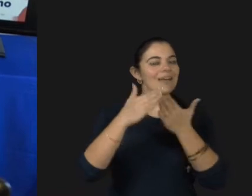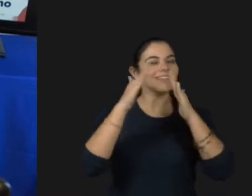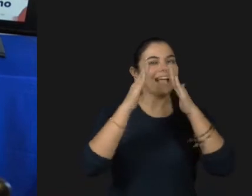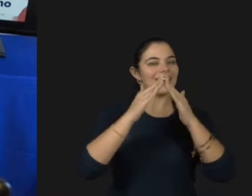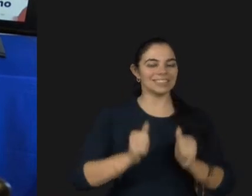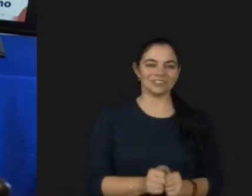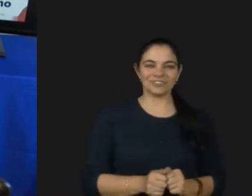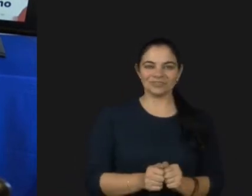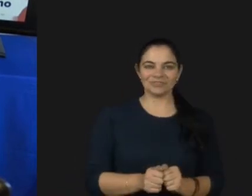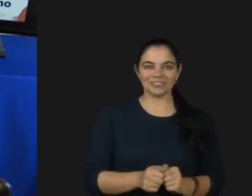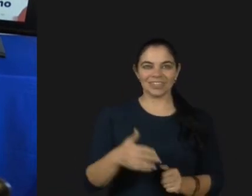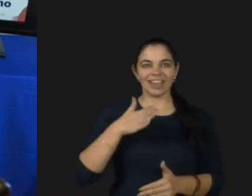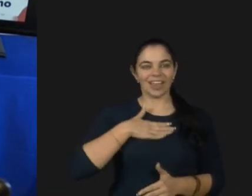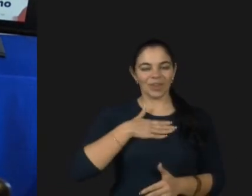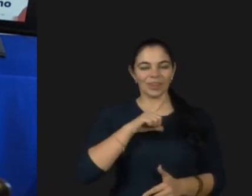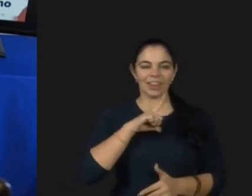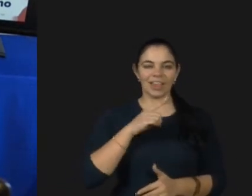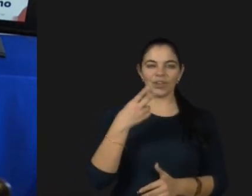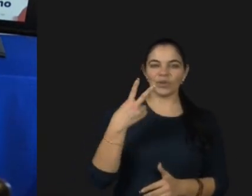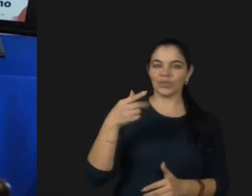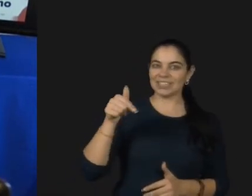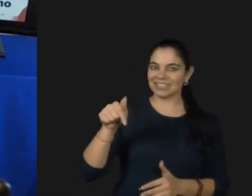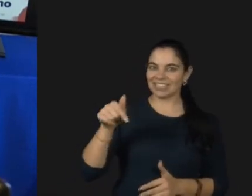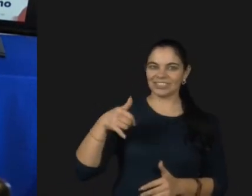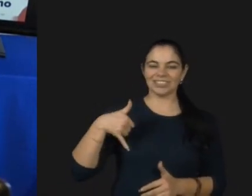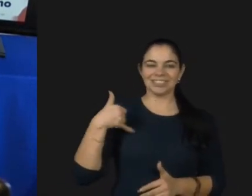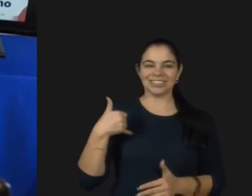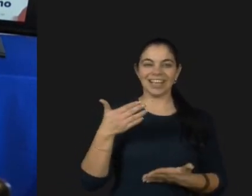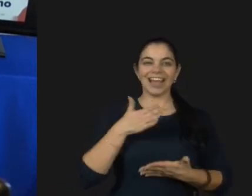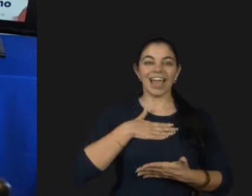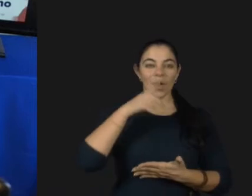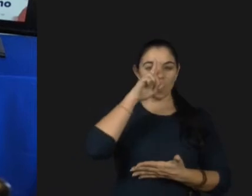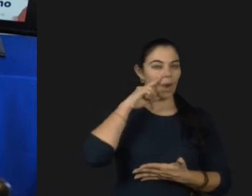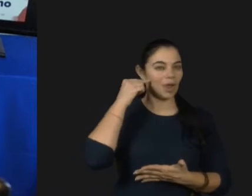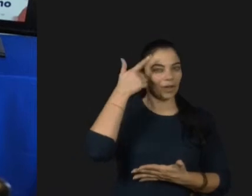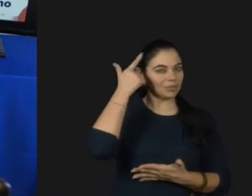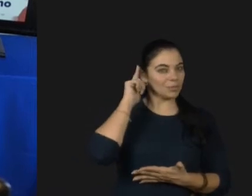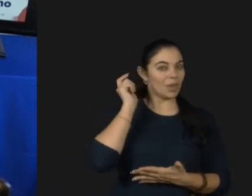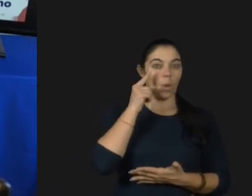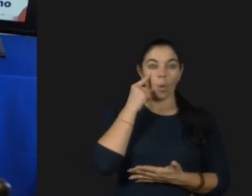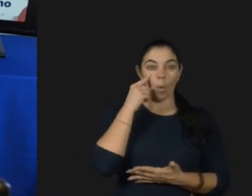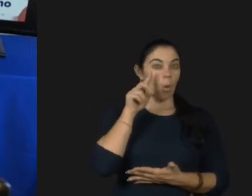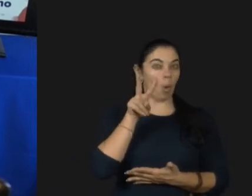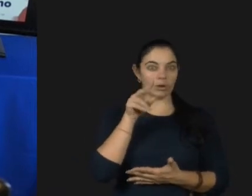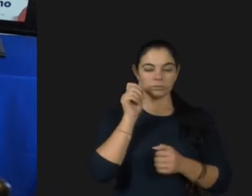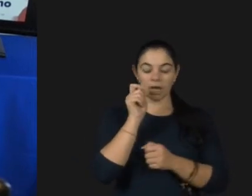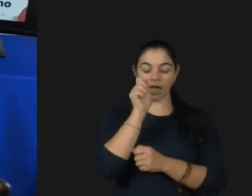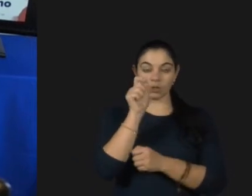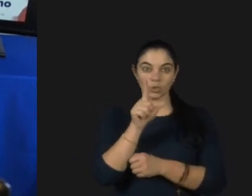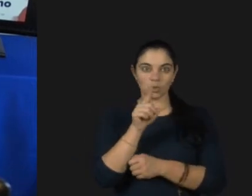Pessoal, eu tenho 27 anos de idade, eu sou louro, eu tenho olhos azuis grandes,